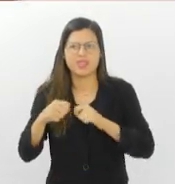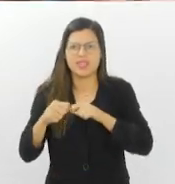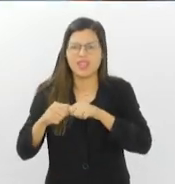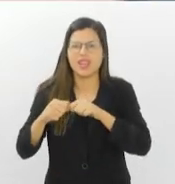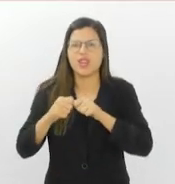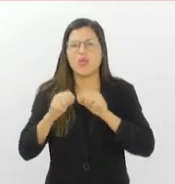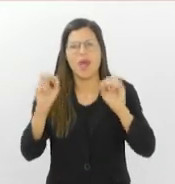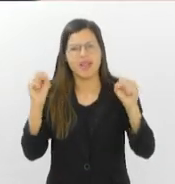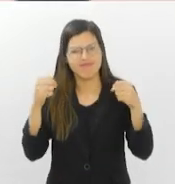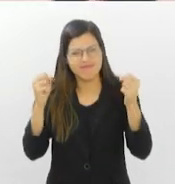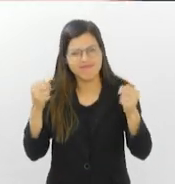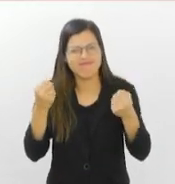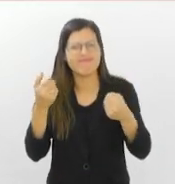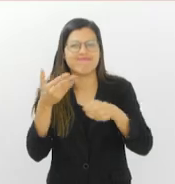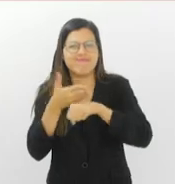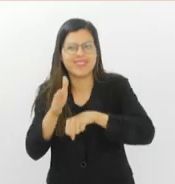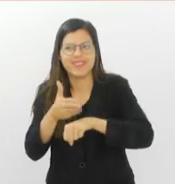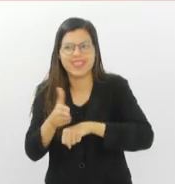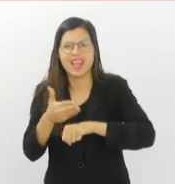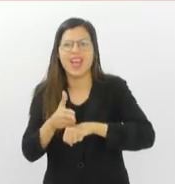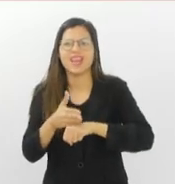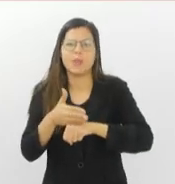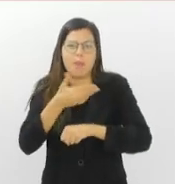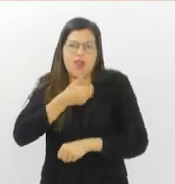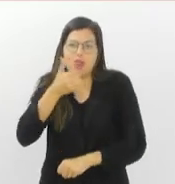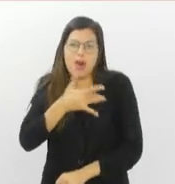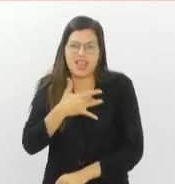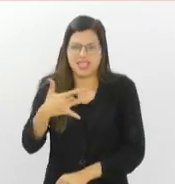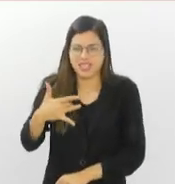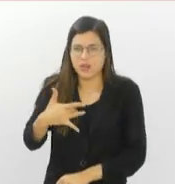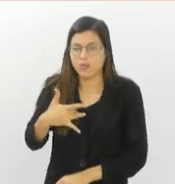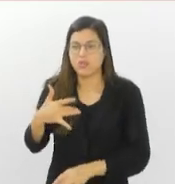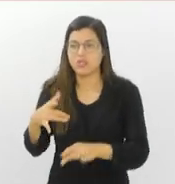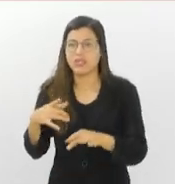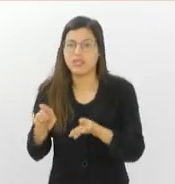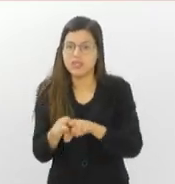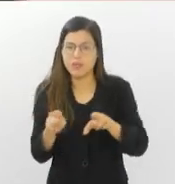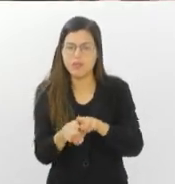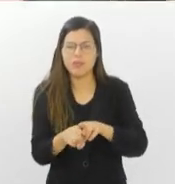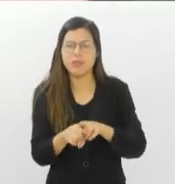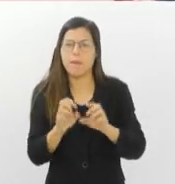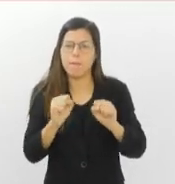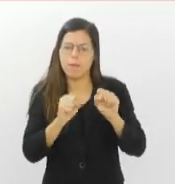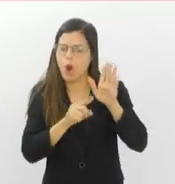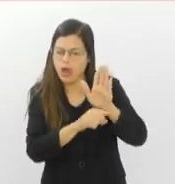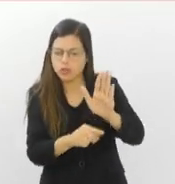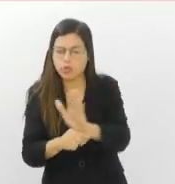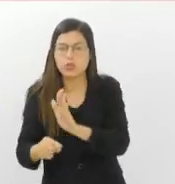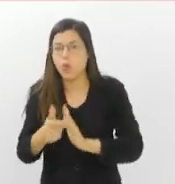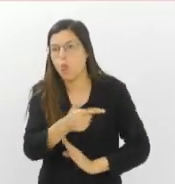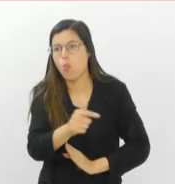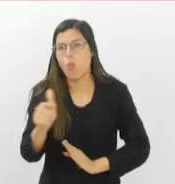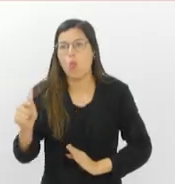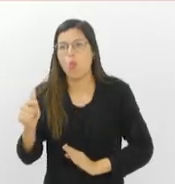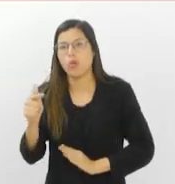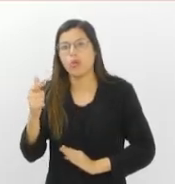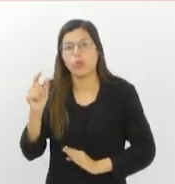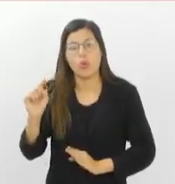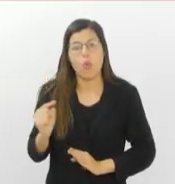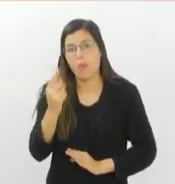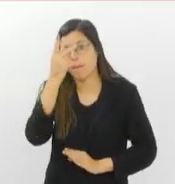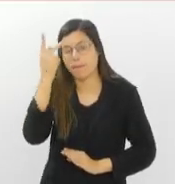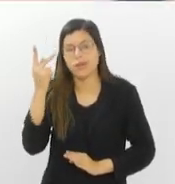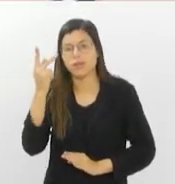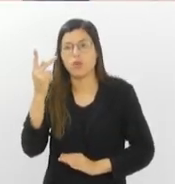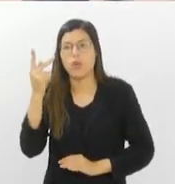Então, vai melhorar a sua saúde no médio e longo prazo. E tem o poder também de ajudar os outros, né? Uma pessoa que deixa